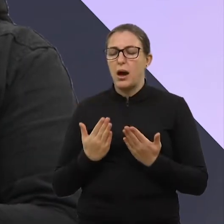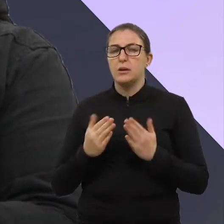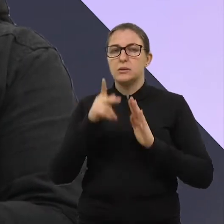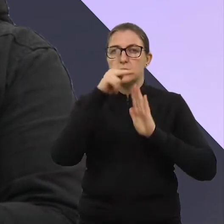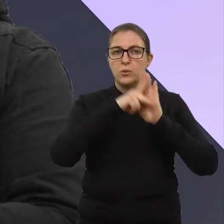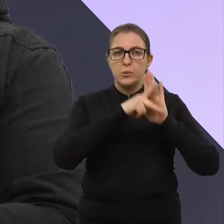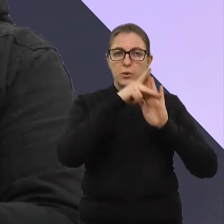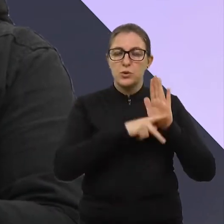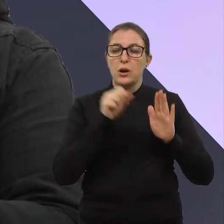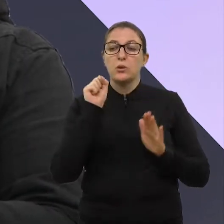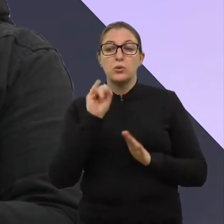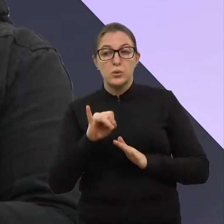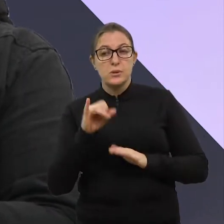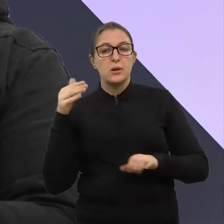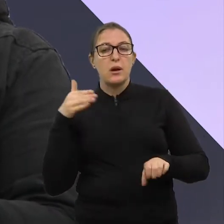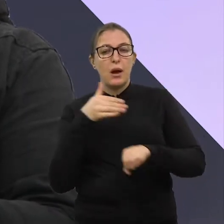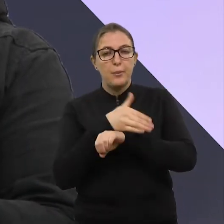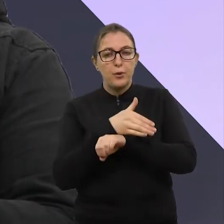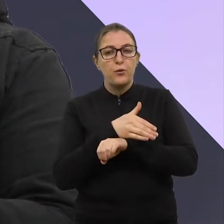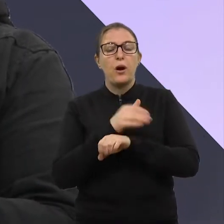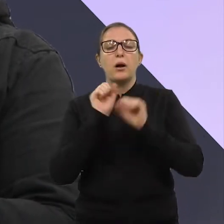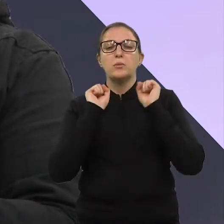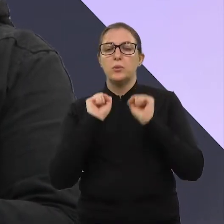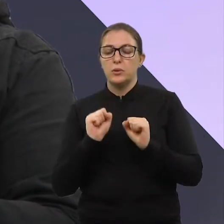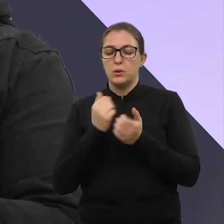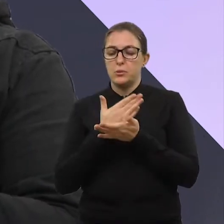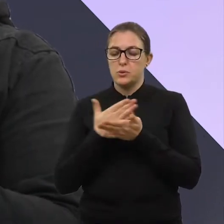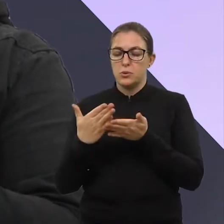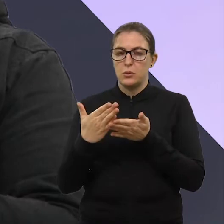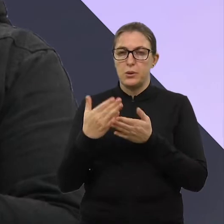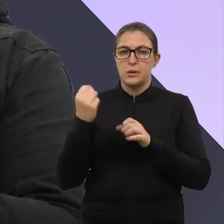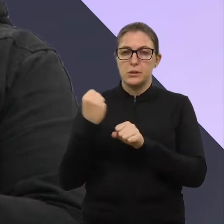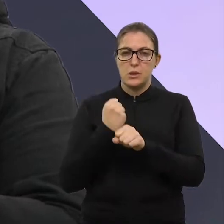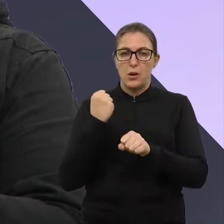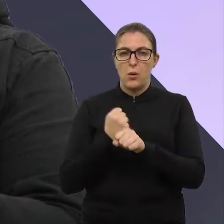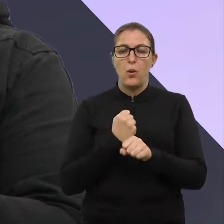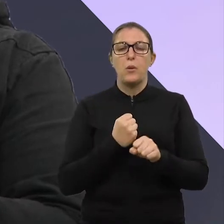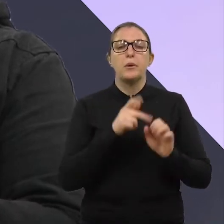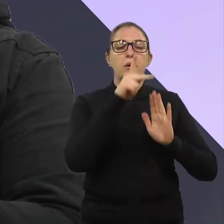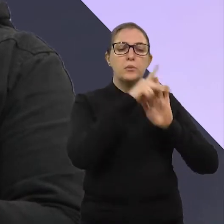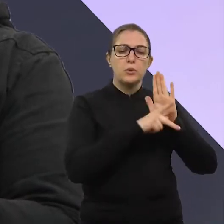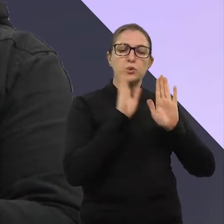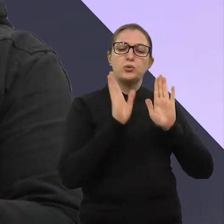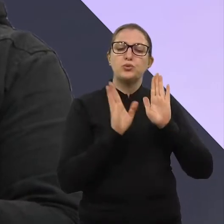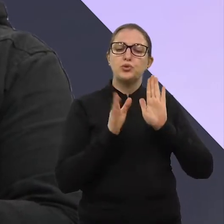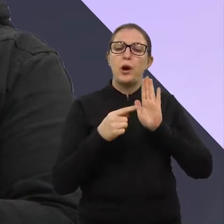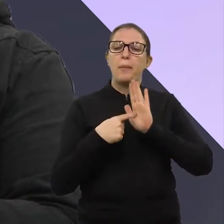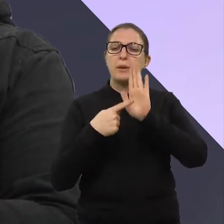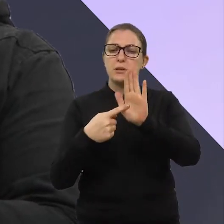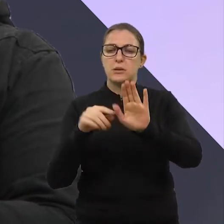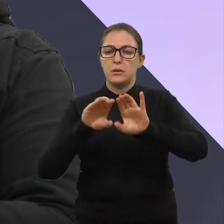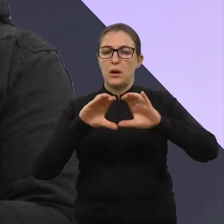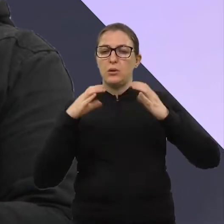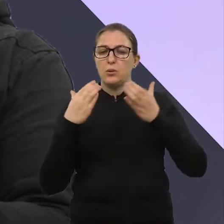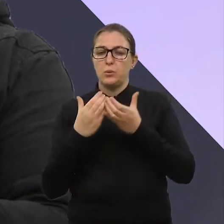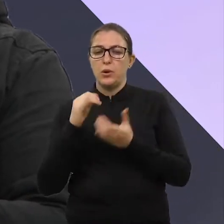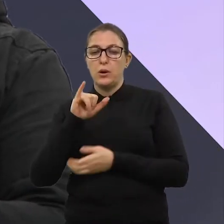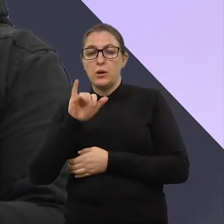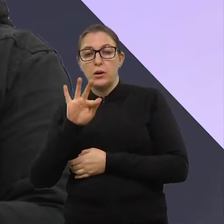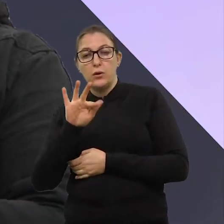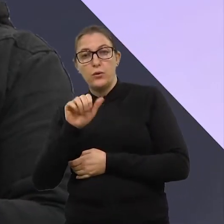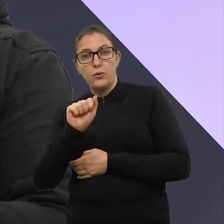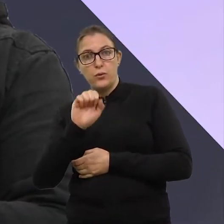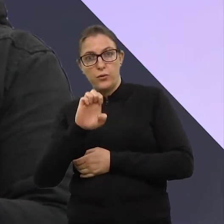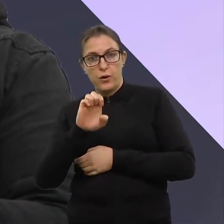contemplado, nós teremos condições de iniciar realmente a obra, né? O projeto já foi apresentado à comunidade, o IFAI, né? E o